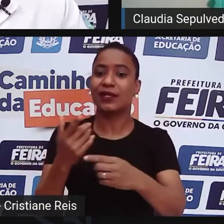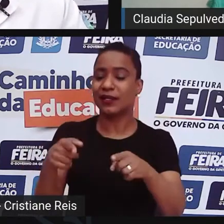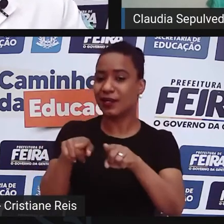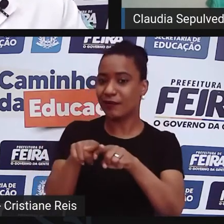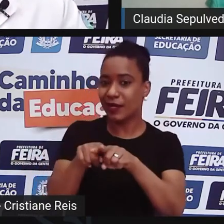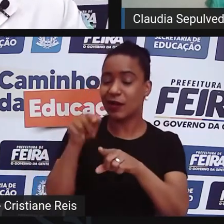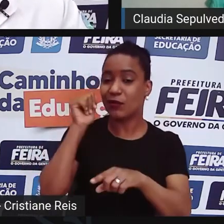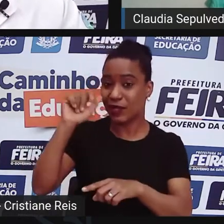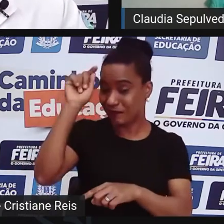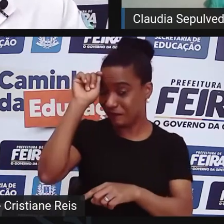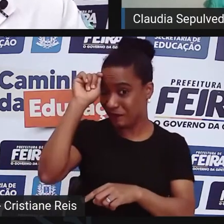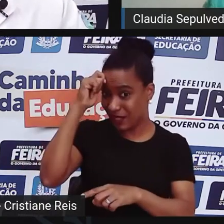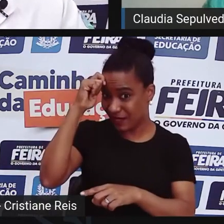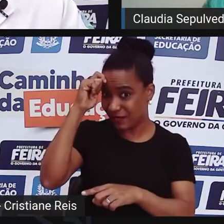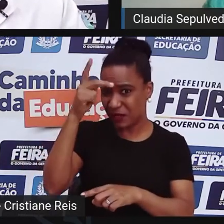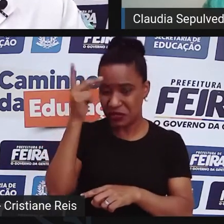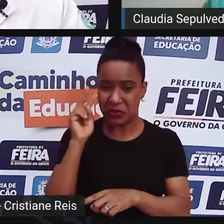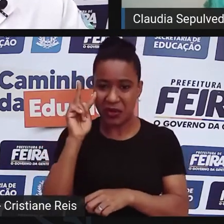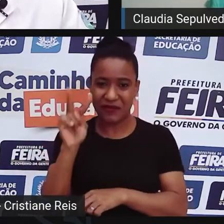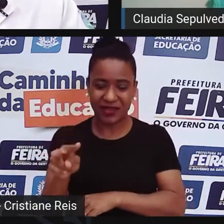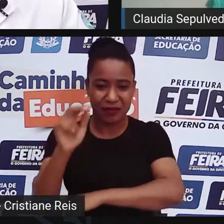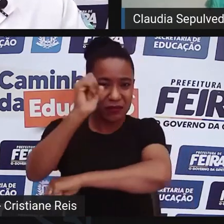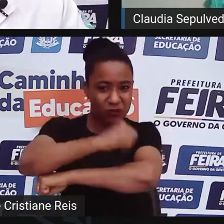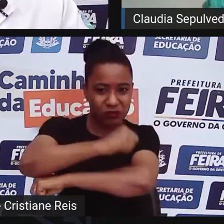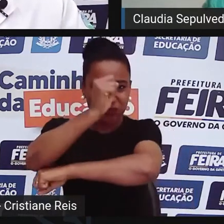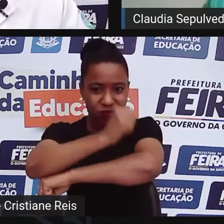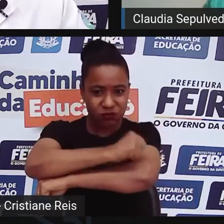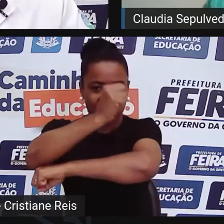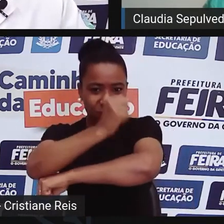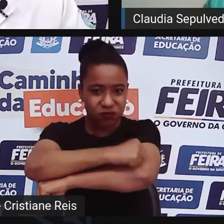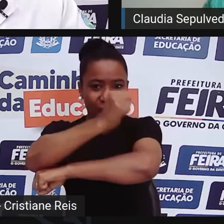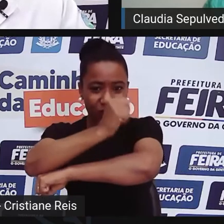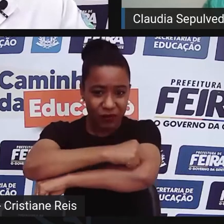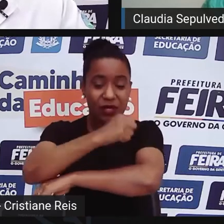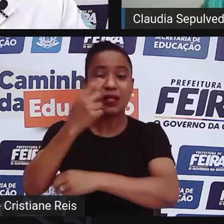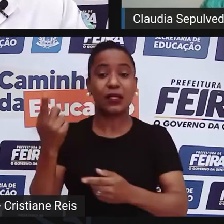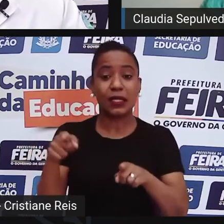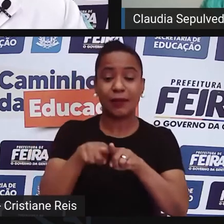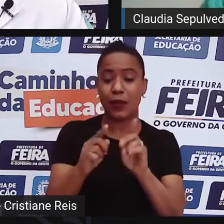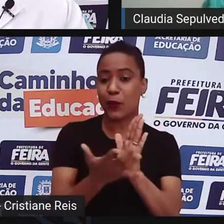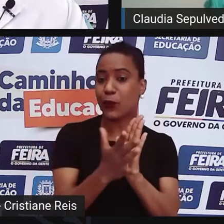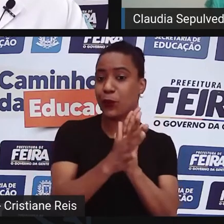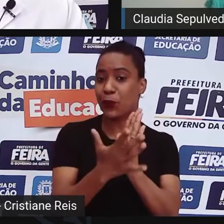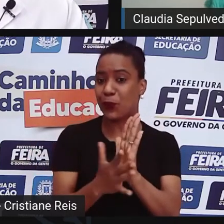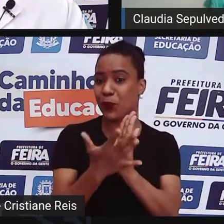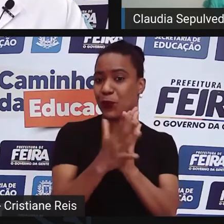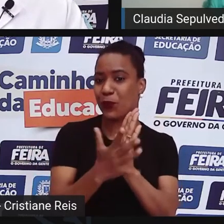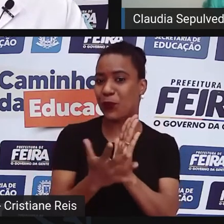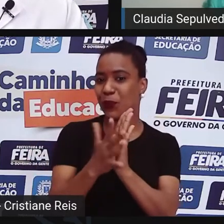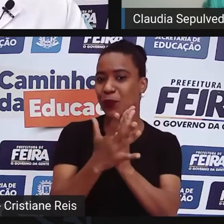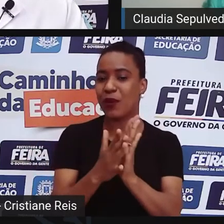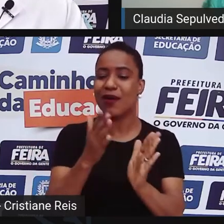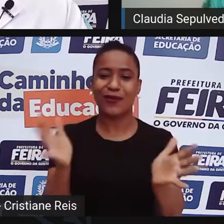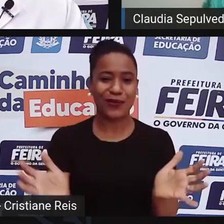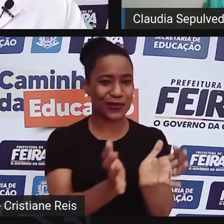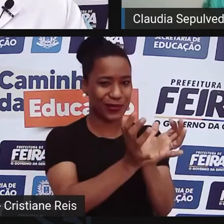negra, o pagode, por exemplo, humanizou os homens negros, mas, de uma certa forma,